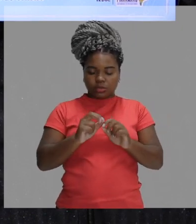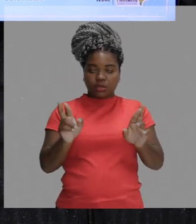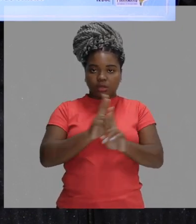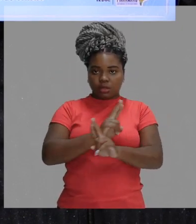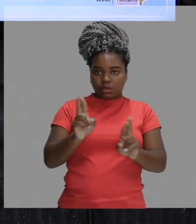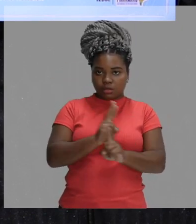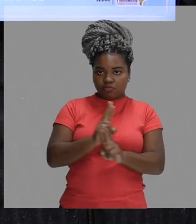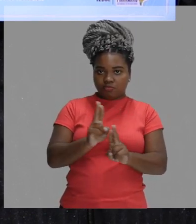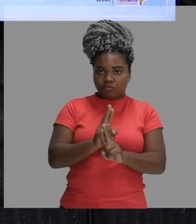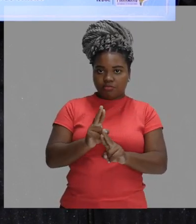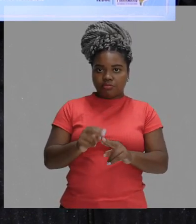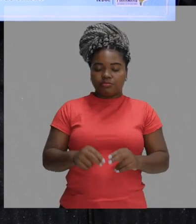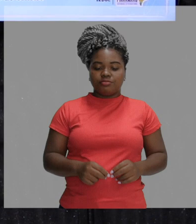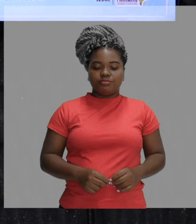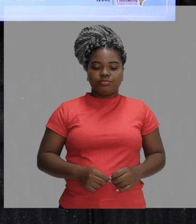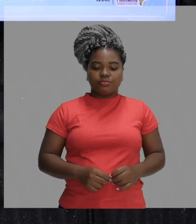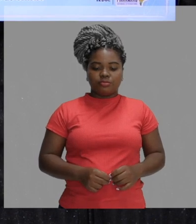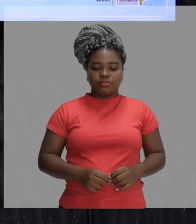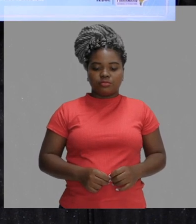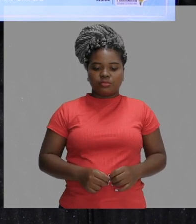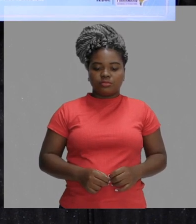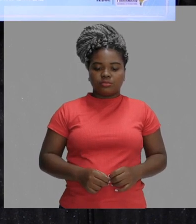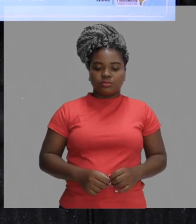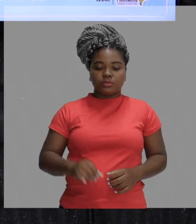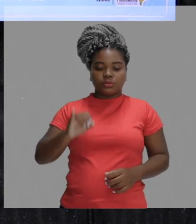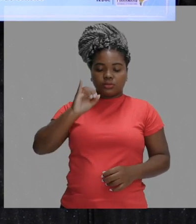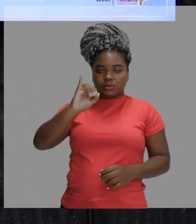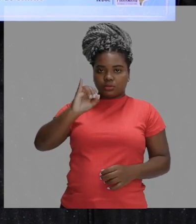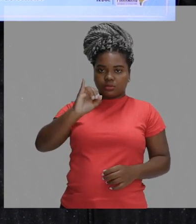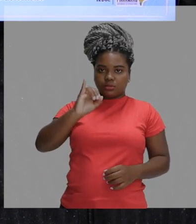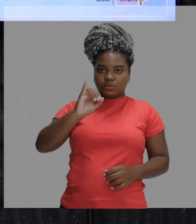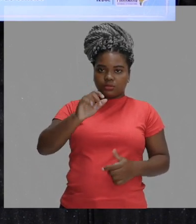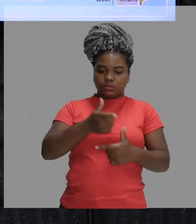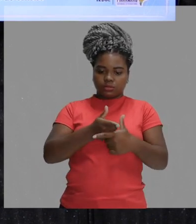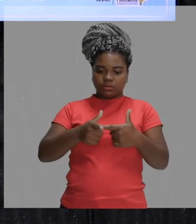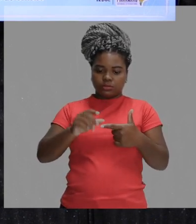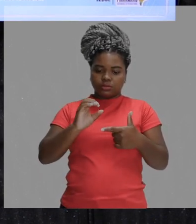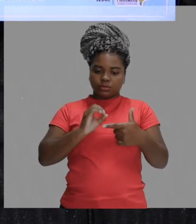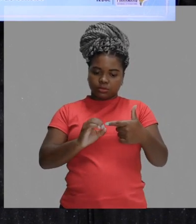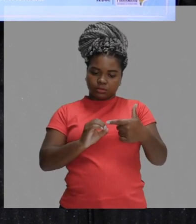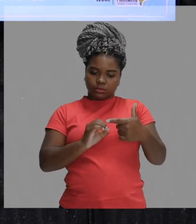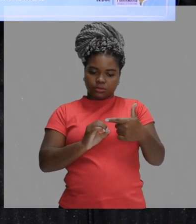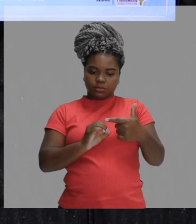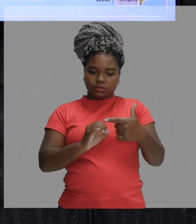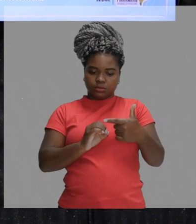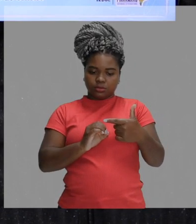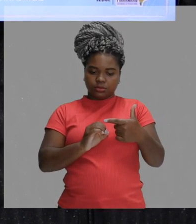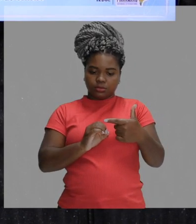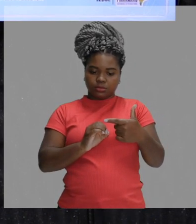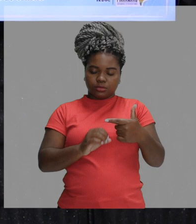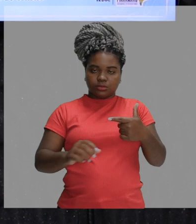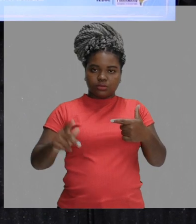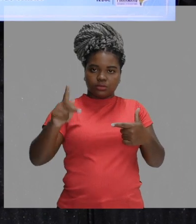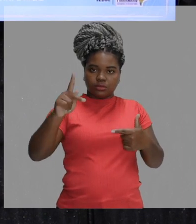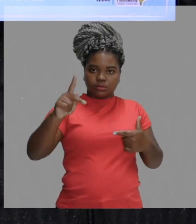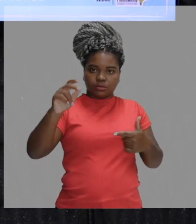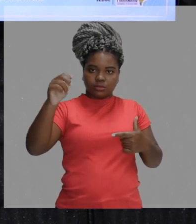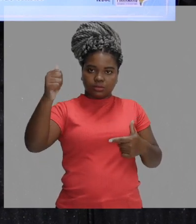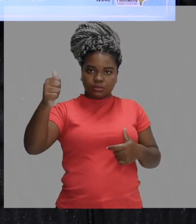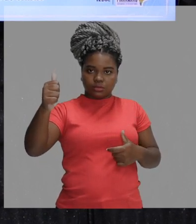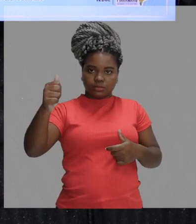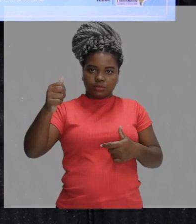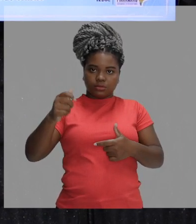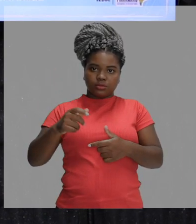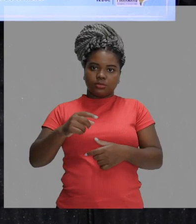seguinte relação. Vamos fazer I sobre O é igual a P' sobre P para poder a gente definir algumas coisas